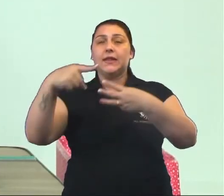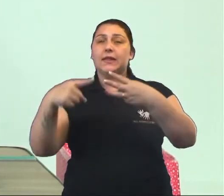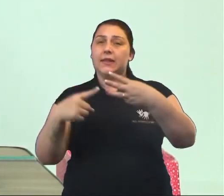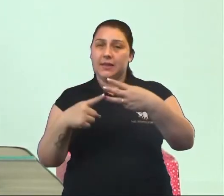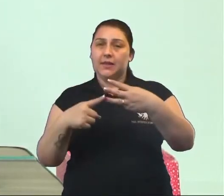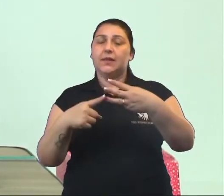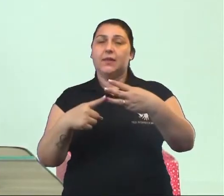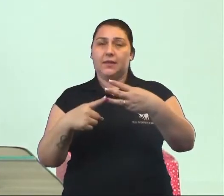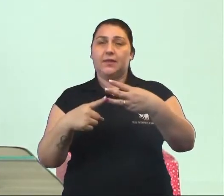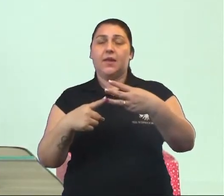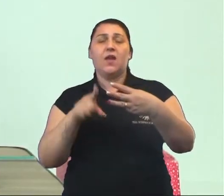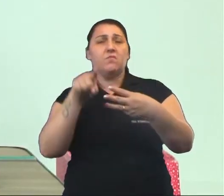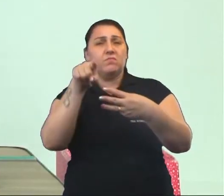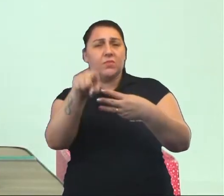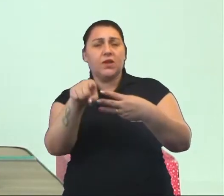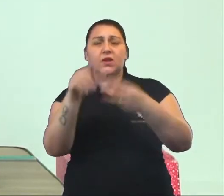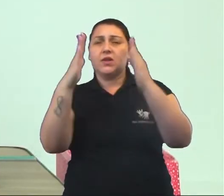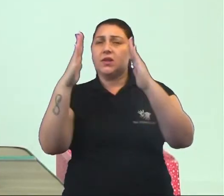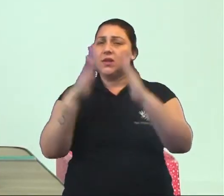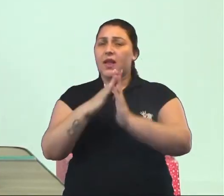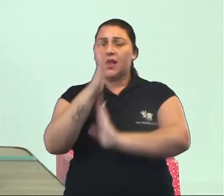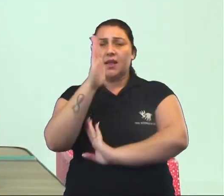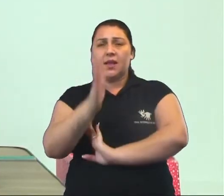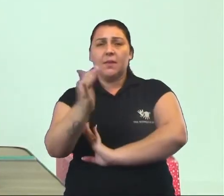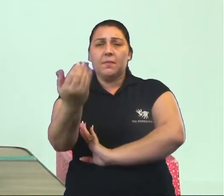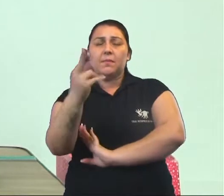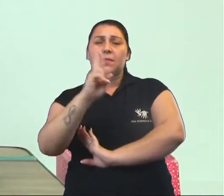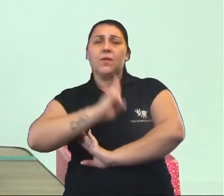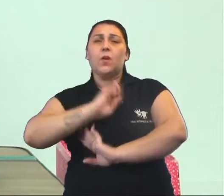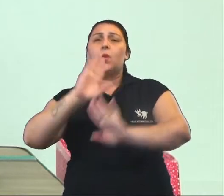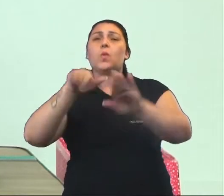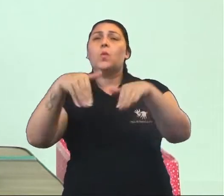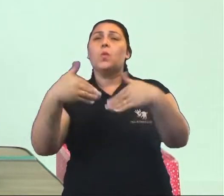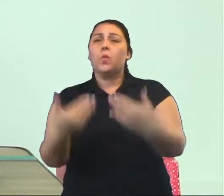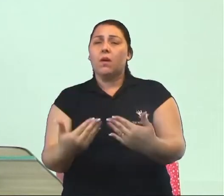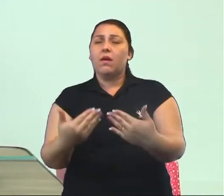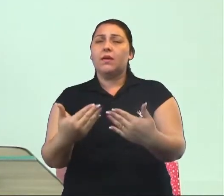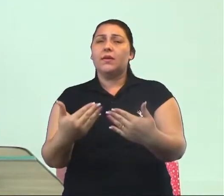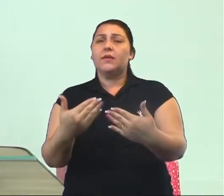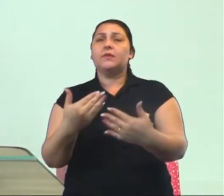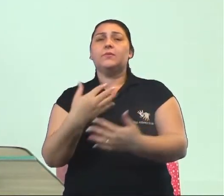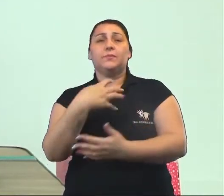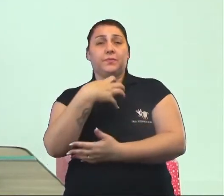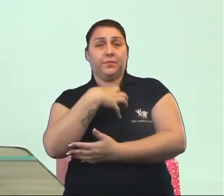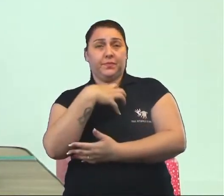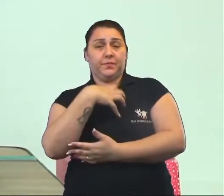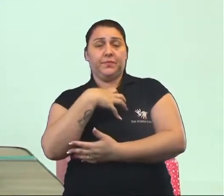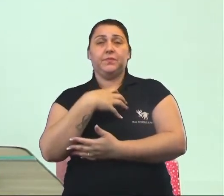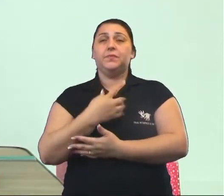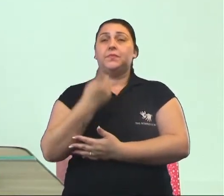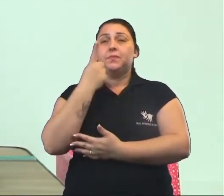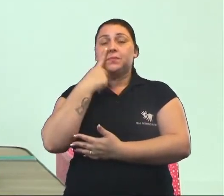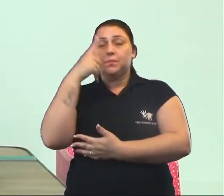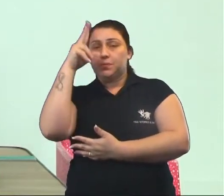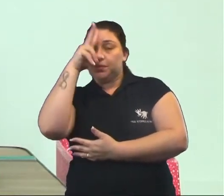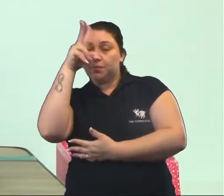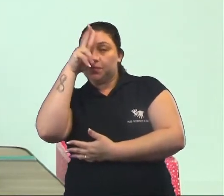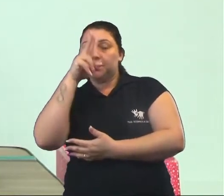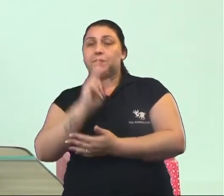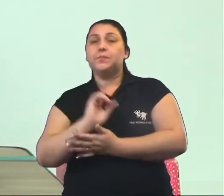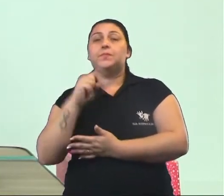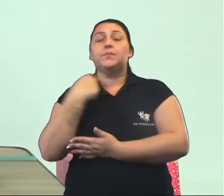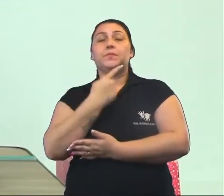dimensões. E você aí de casa, saberia me dizer quais dimensões seriam essas? Muito bem, vamos relembrar então?